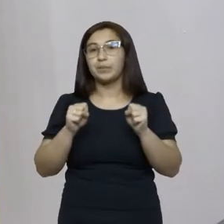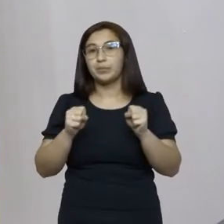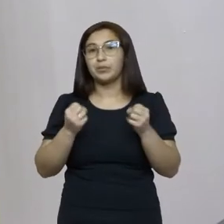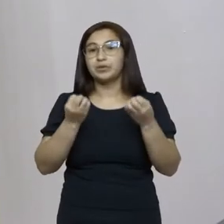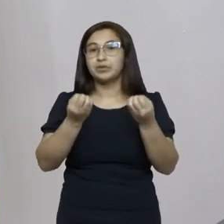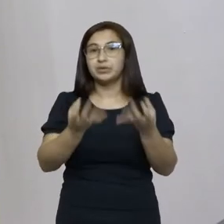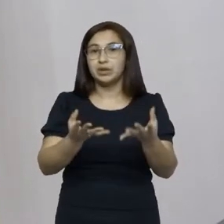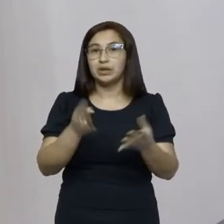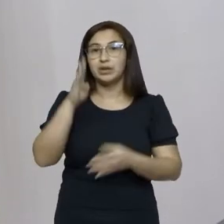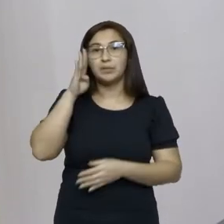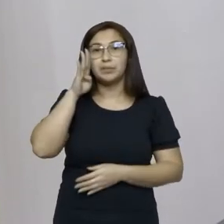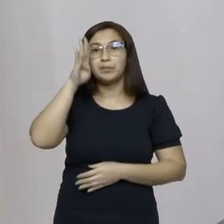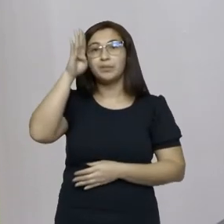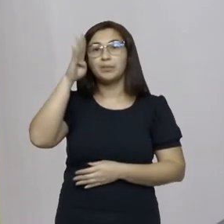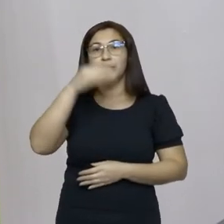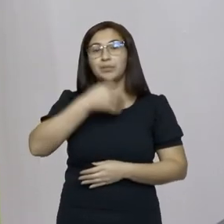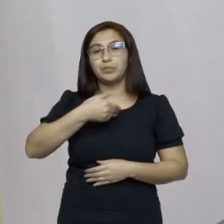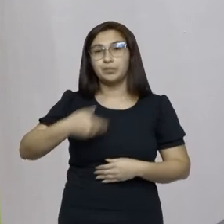Bolsonaro